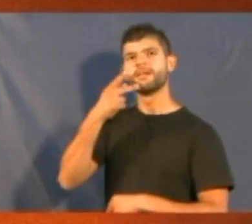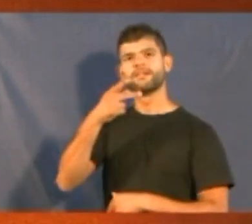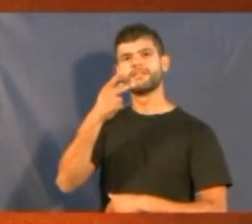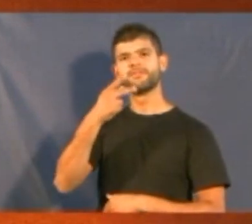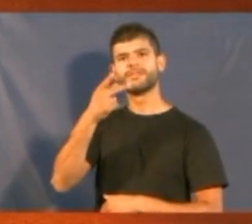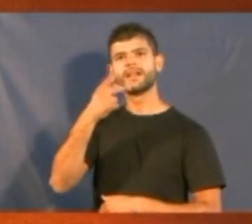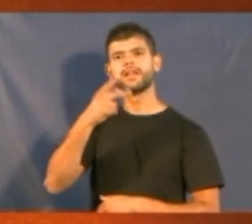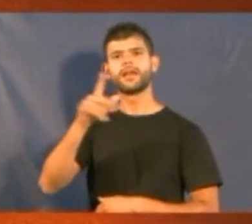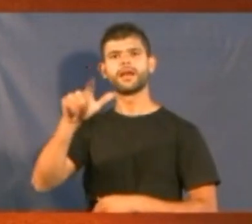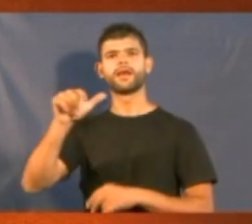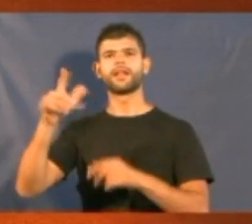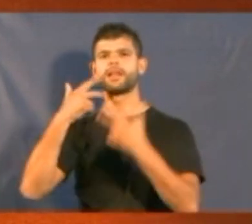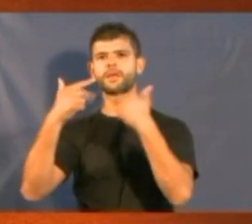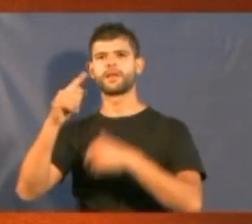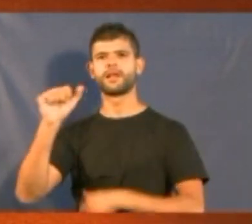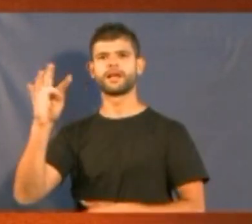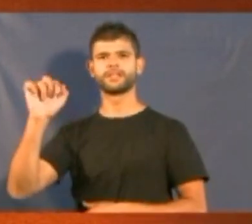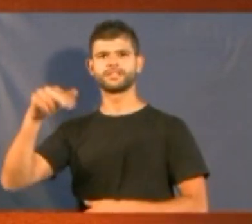satanás.